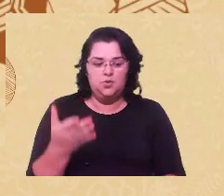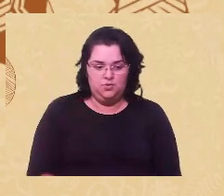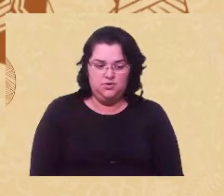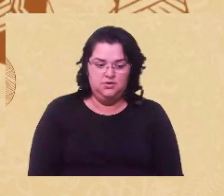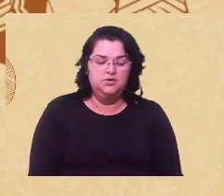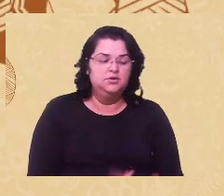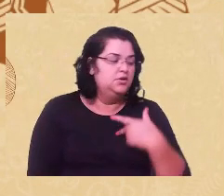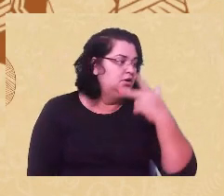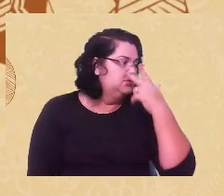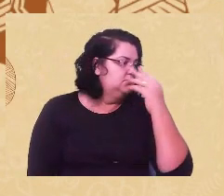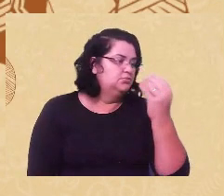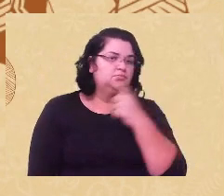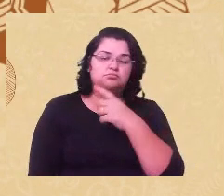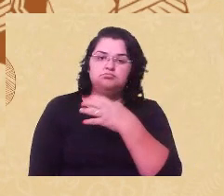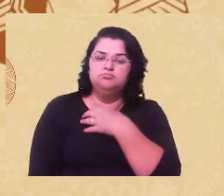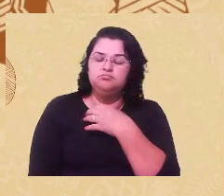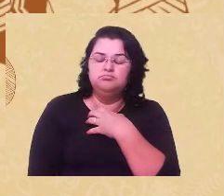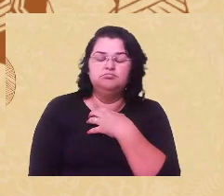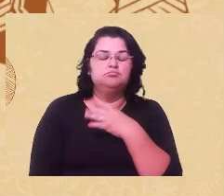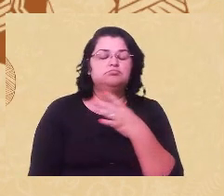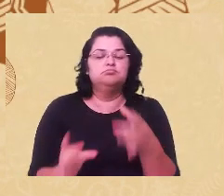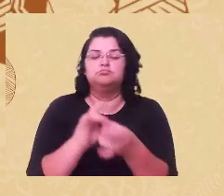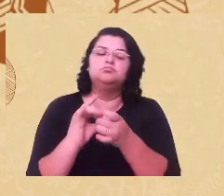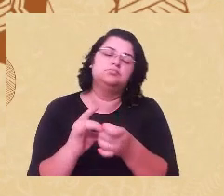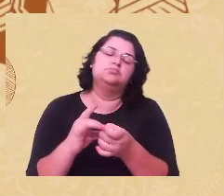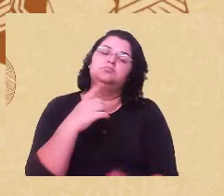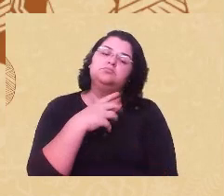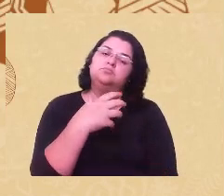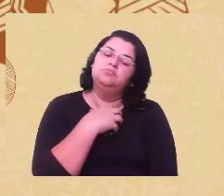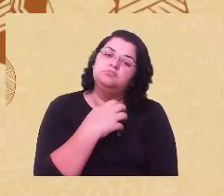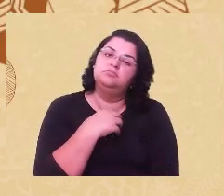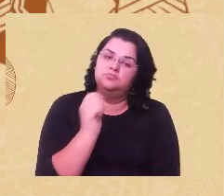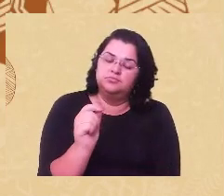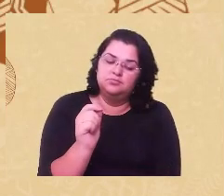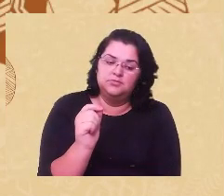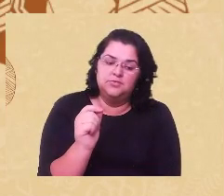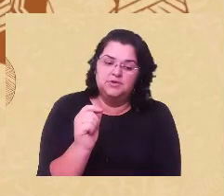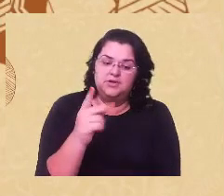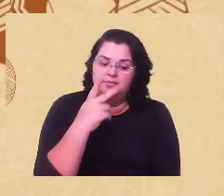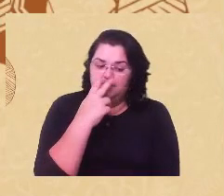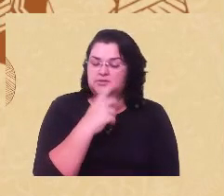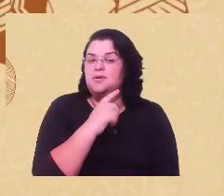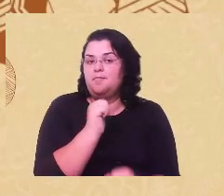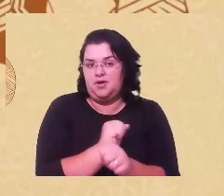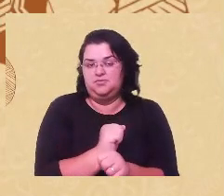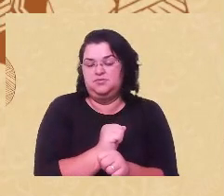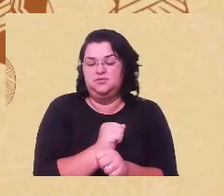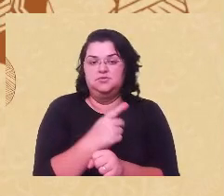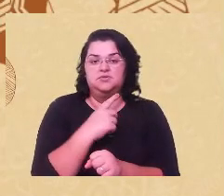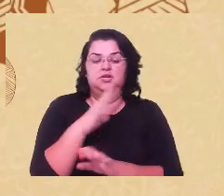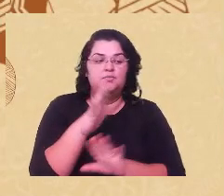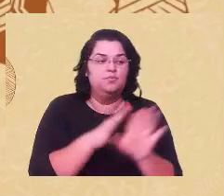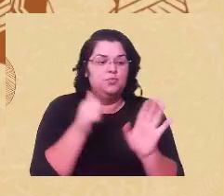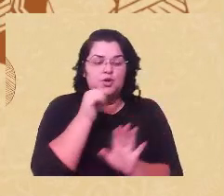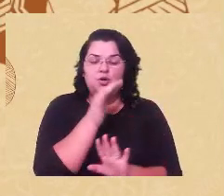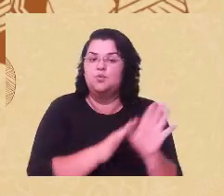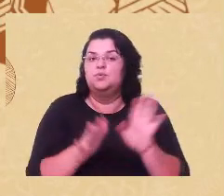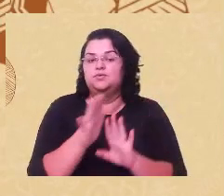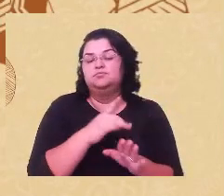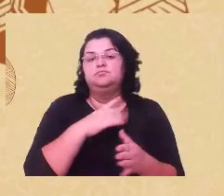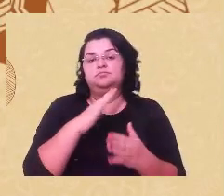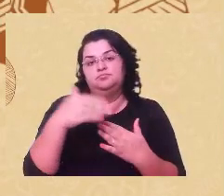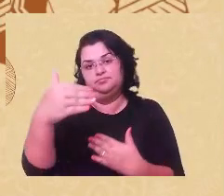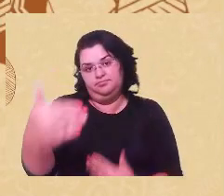seriam várias forças unidas em prol disso, no sentido de pausa, né? Cuidar de uma mulher que está passando por isso, de